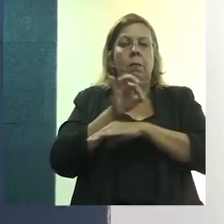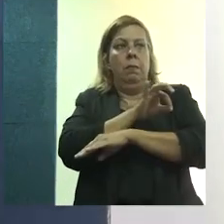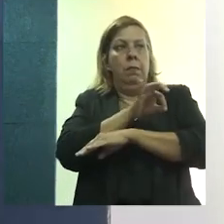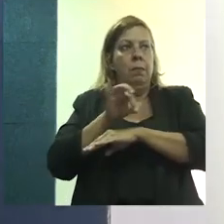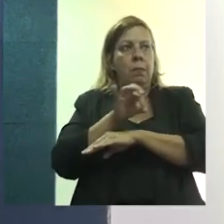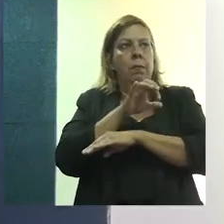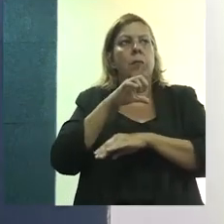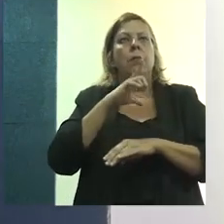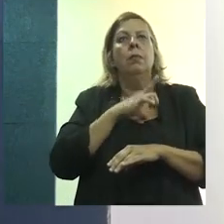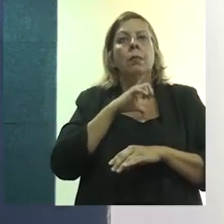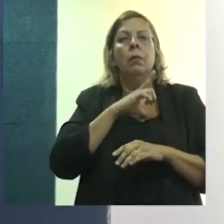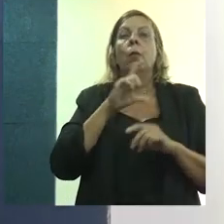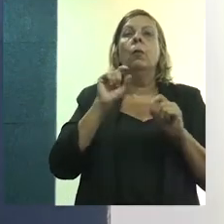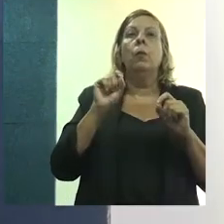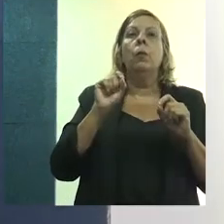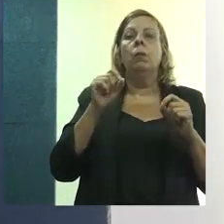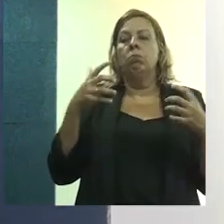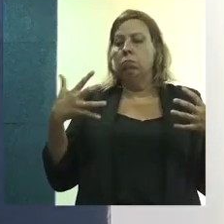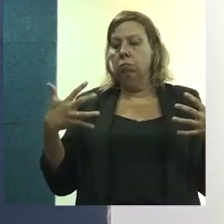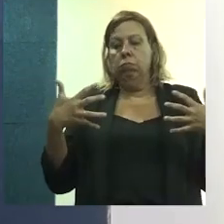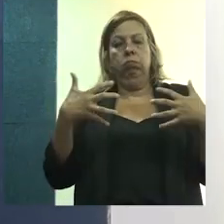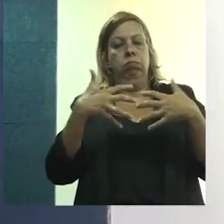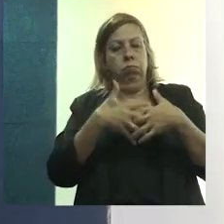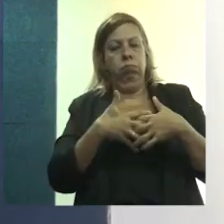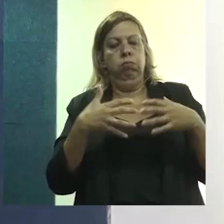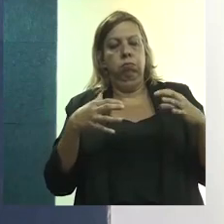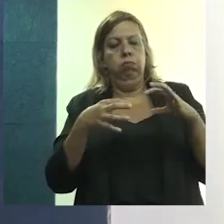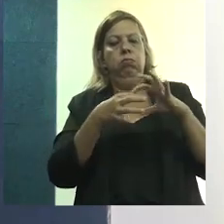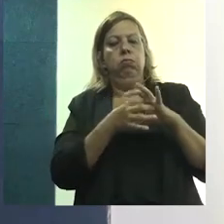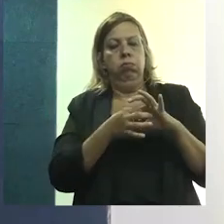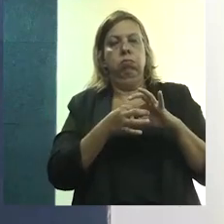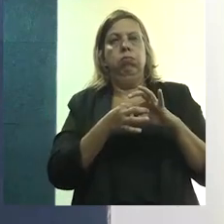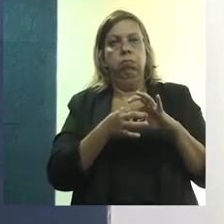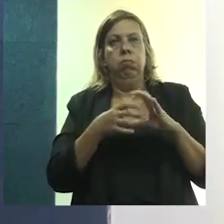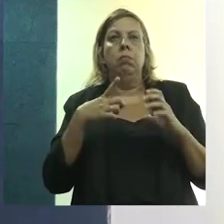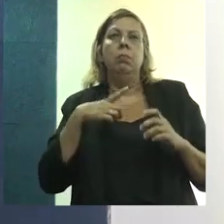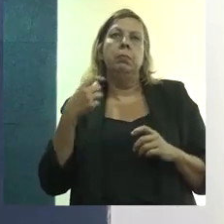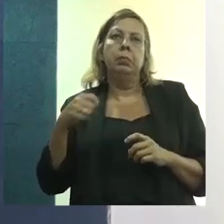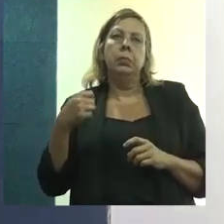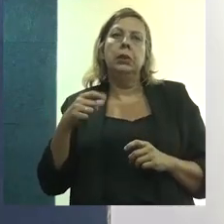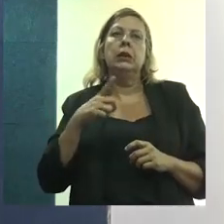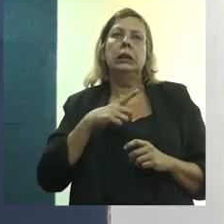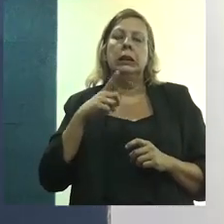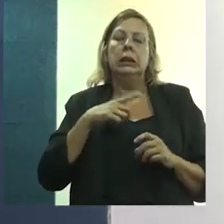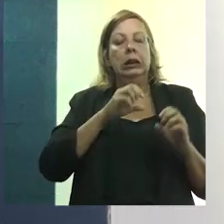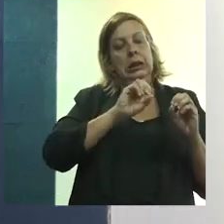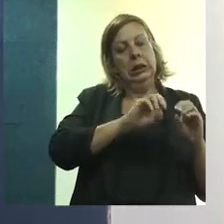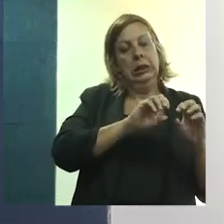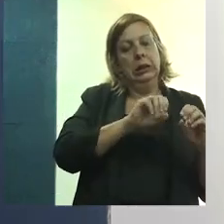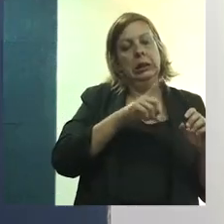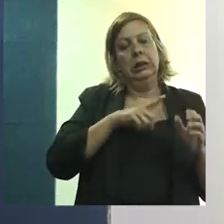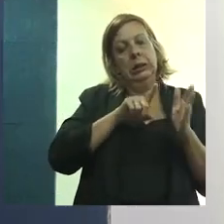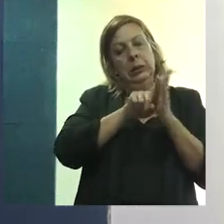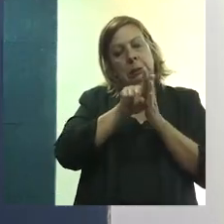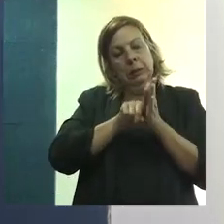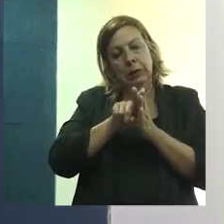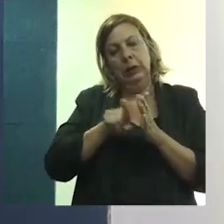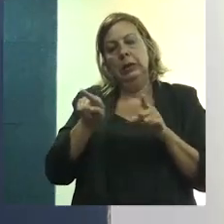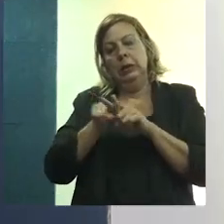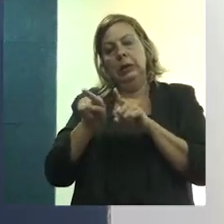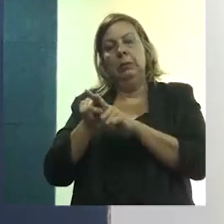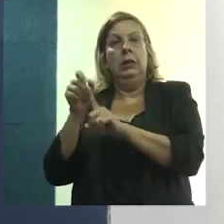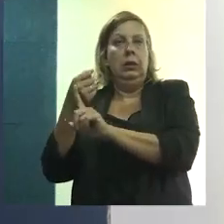a arquitetura tem que ter essa integração fundamental entre o ensino, a